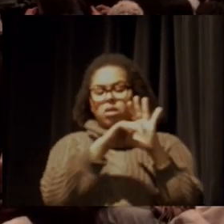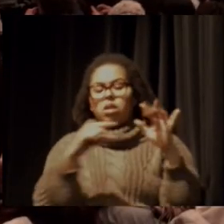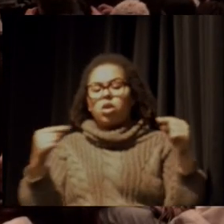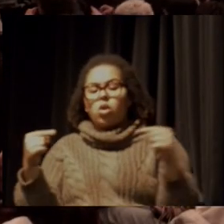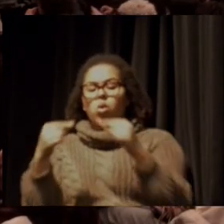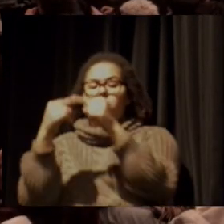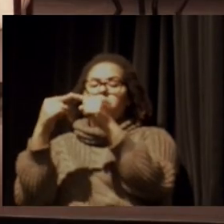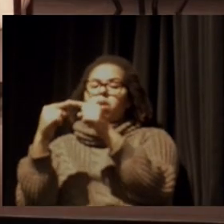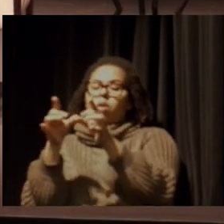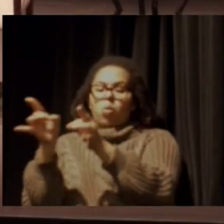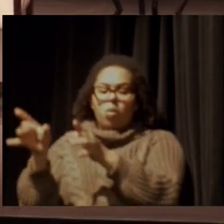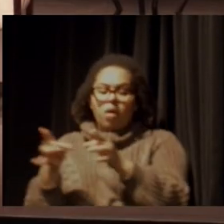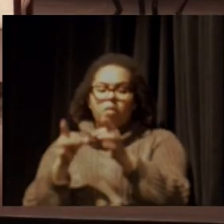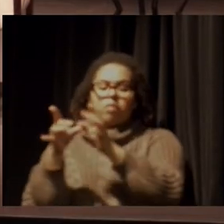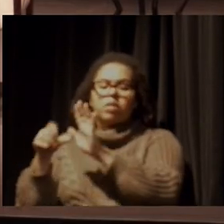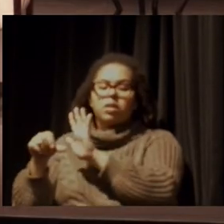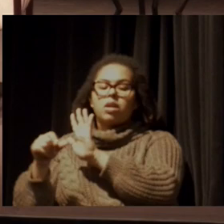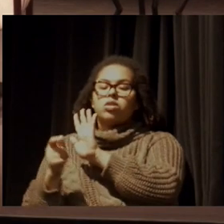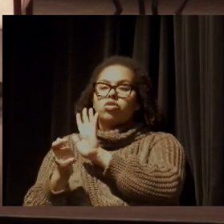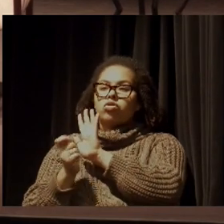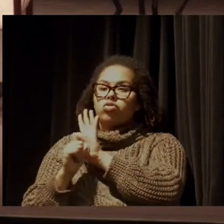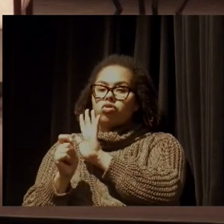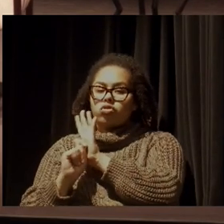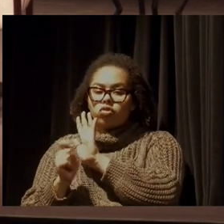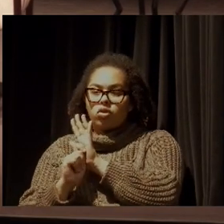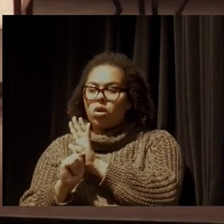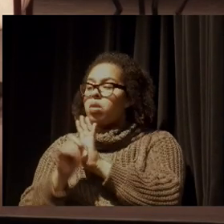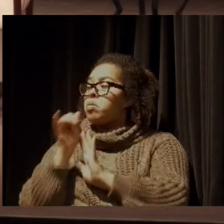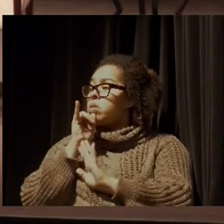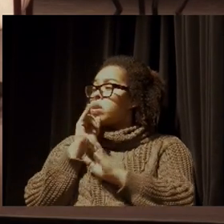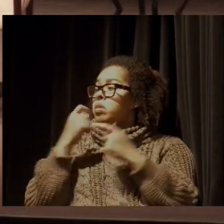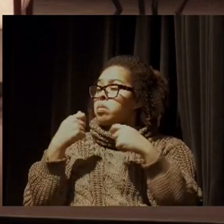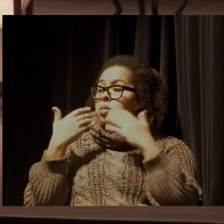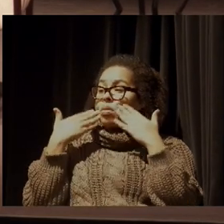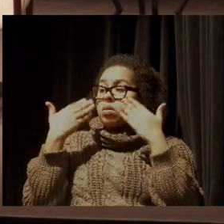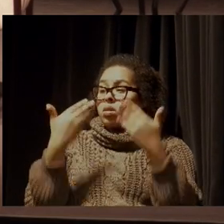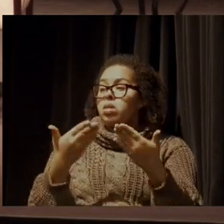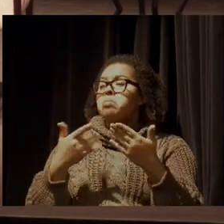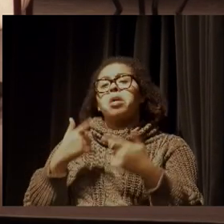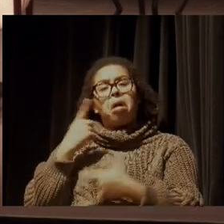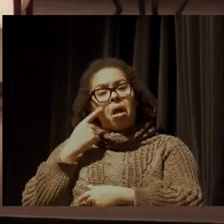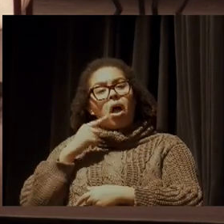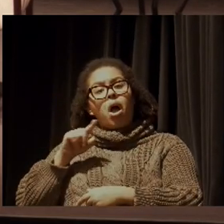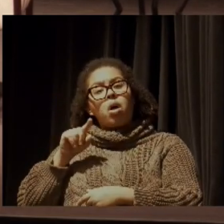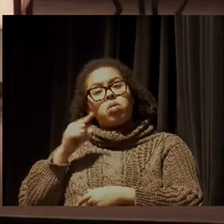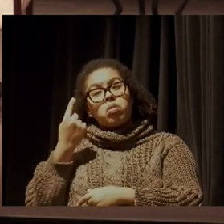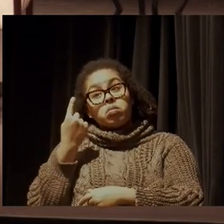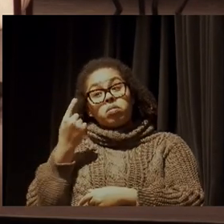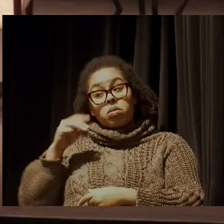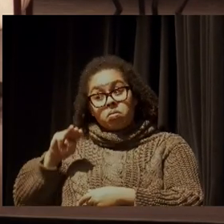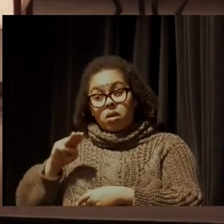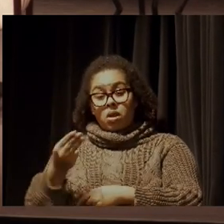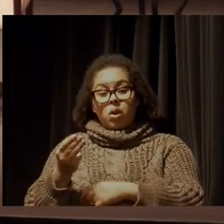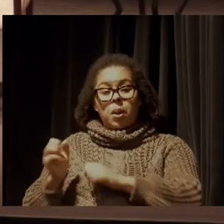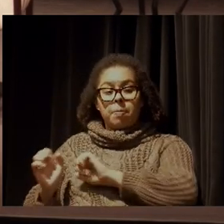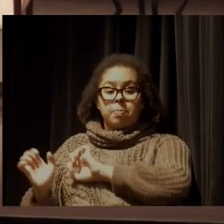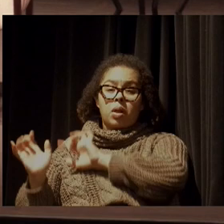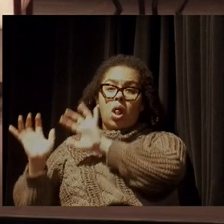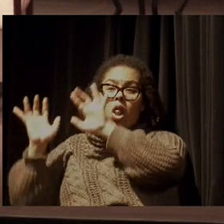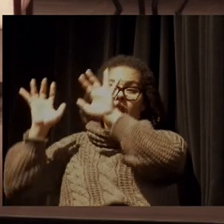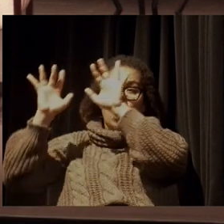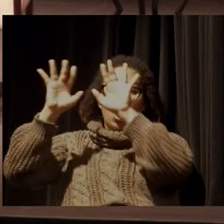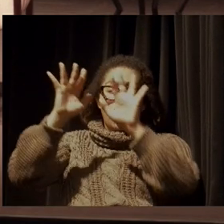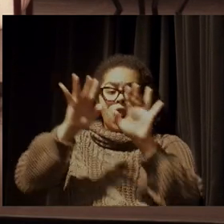drogas. Então, Erton, acho que aqui é um mote. Temos que colocar um milhão de pessoas na rua até o fim desse ano na Paulista.